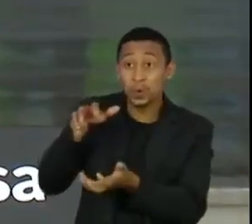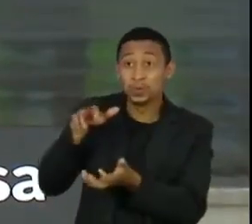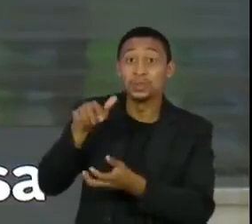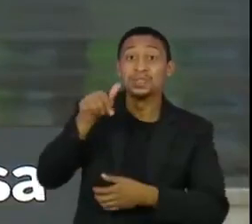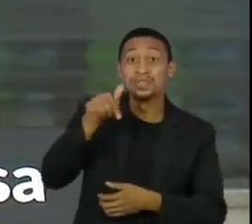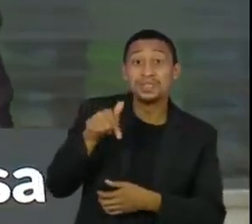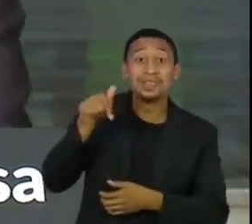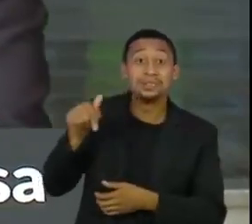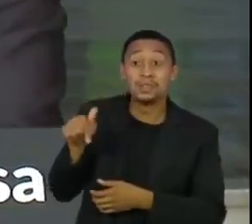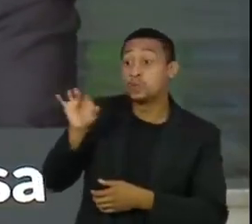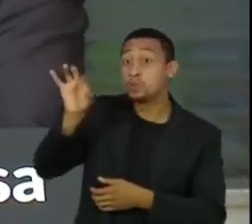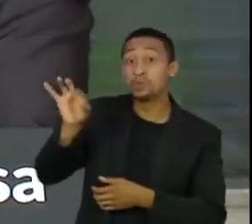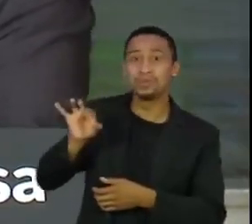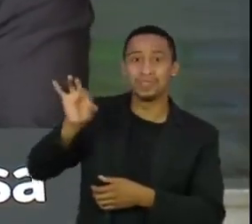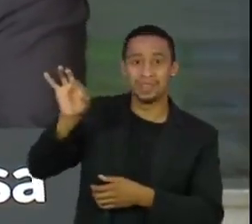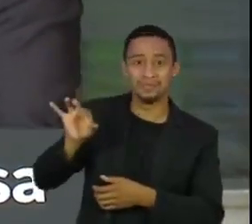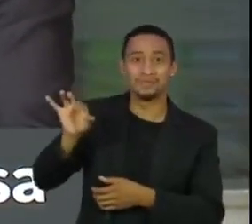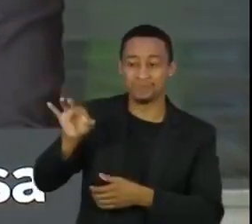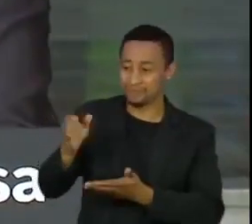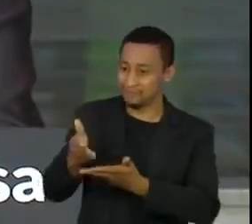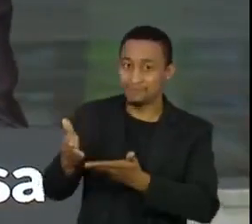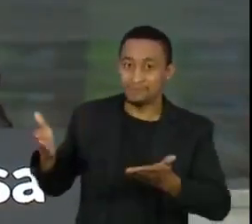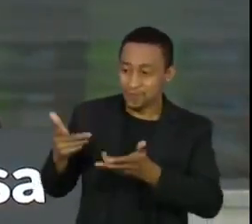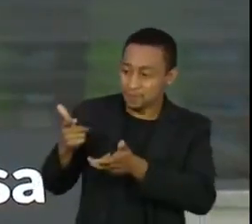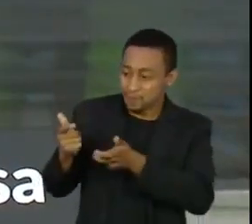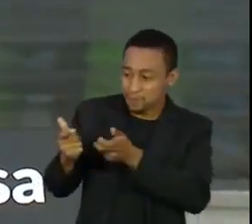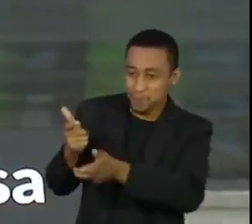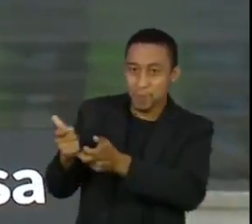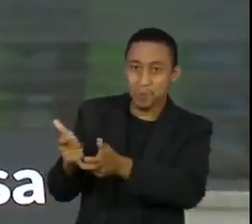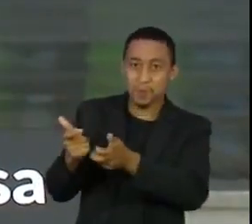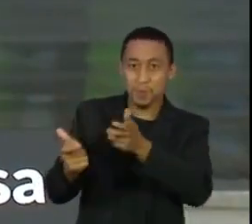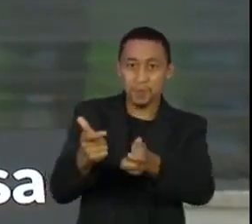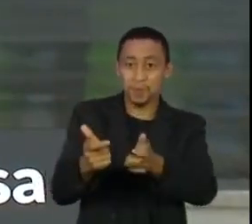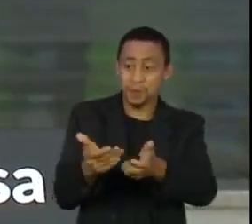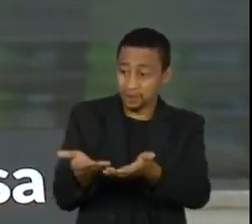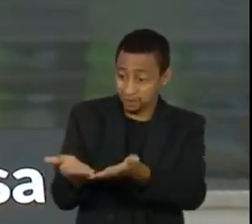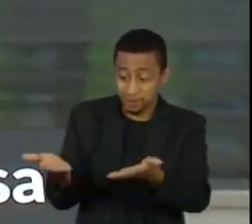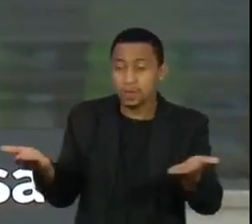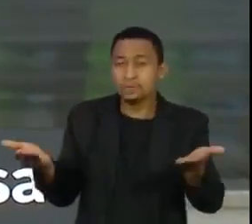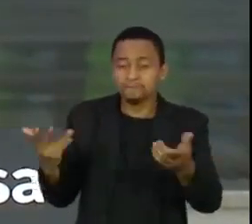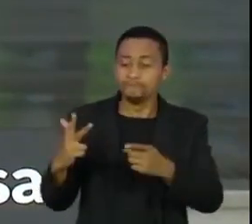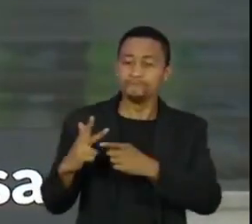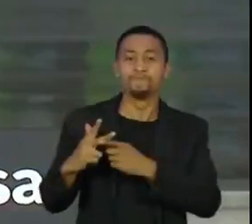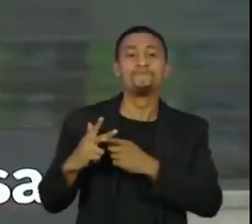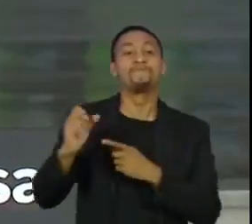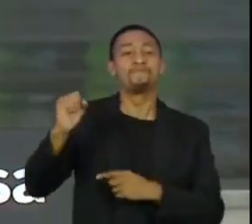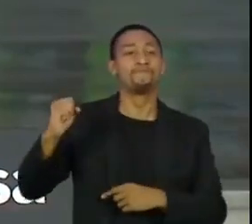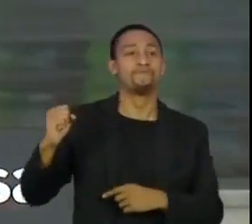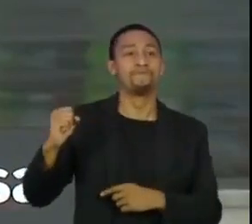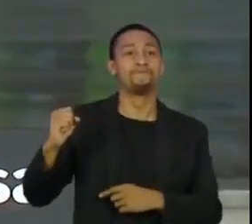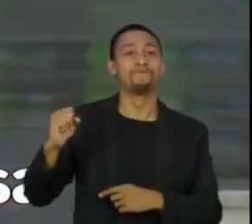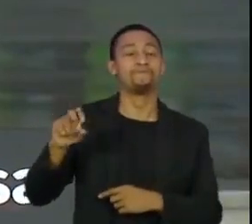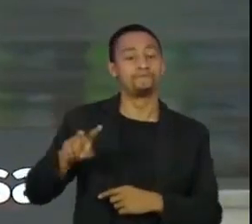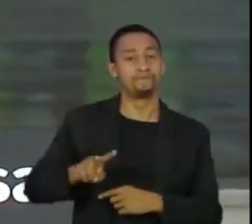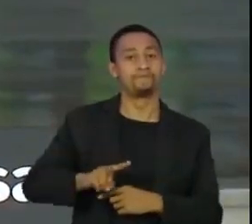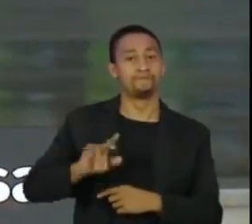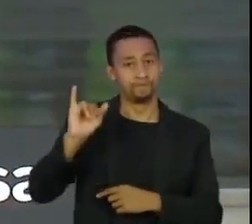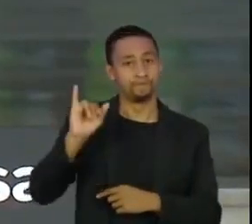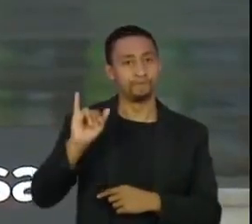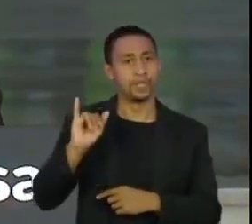77% ainda daqueles que morrem, nós vamos vencer. Mas todos juntos.